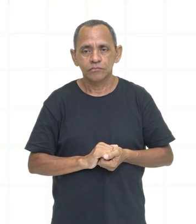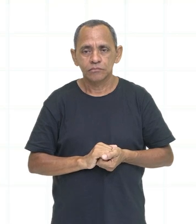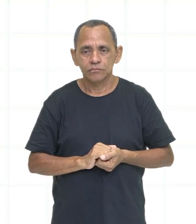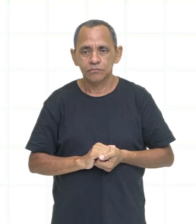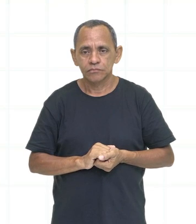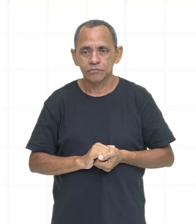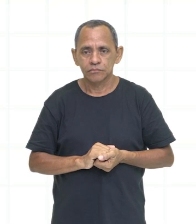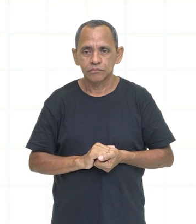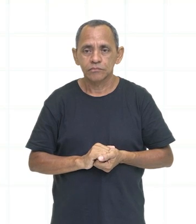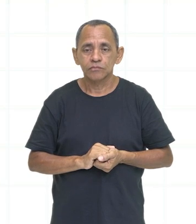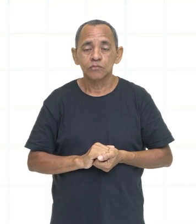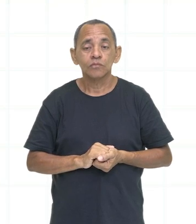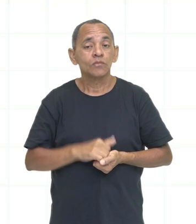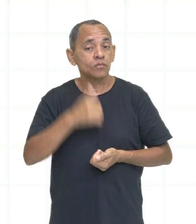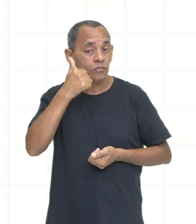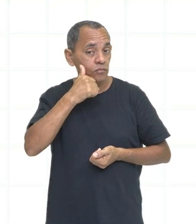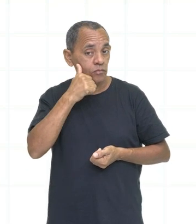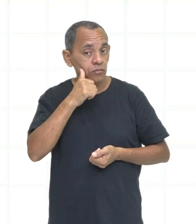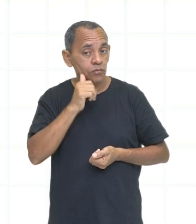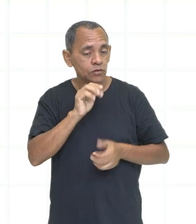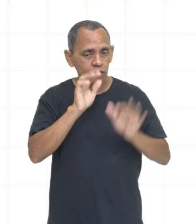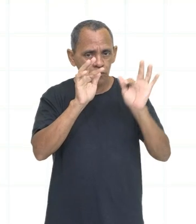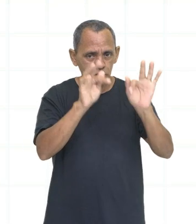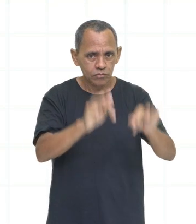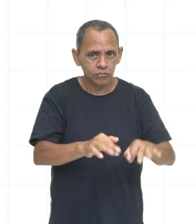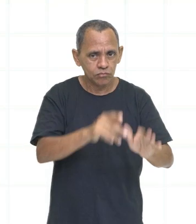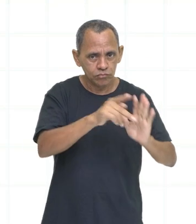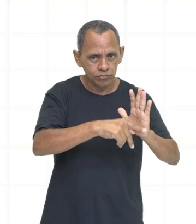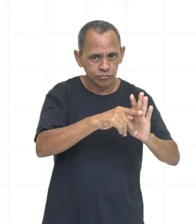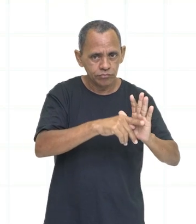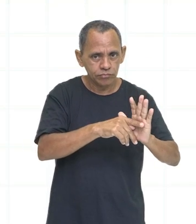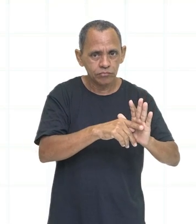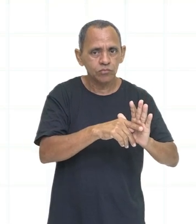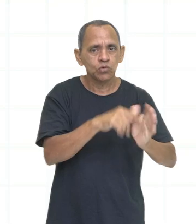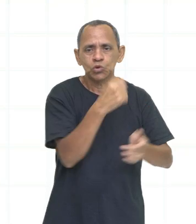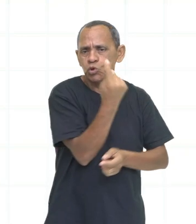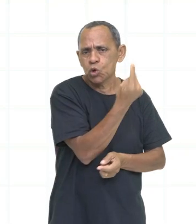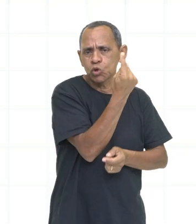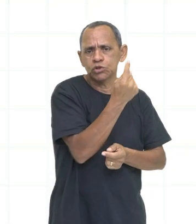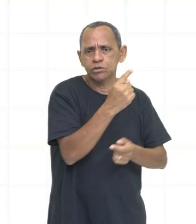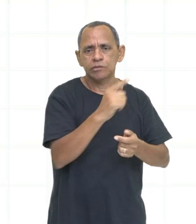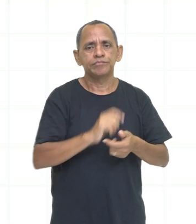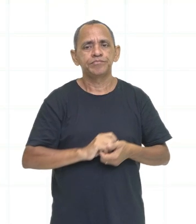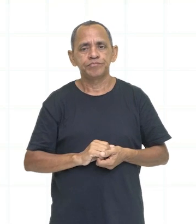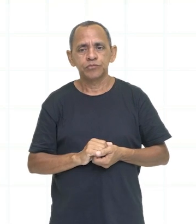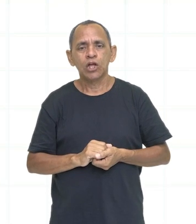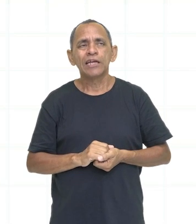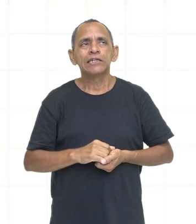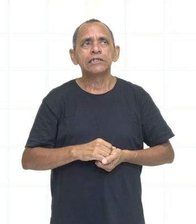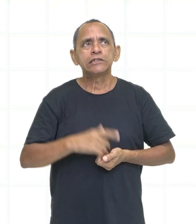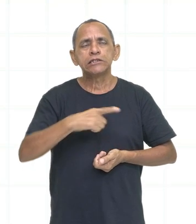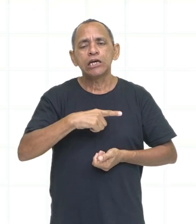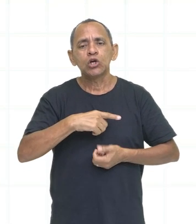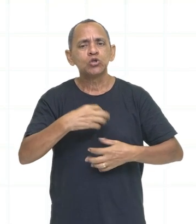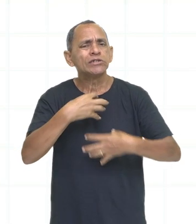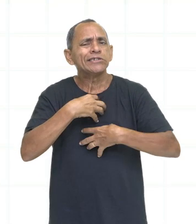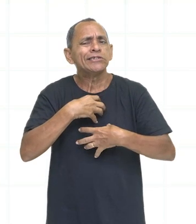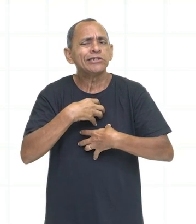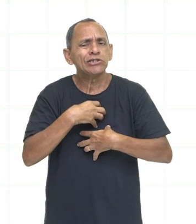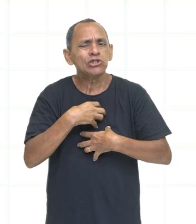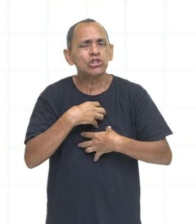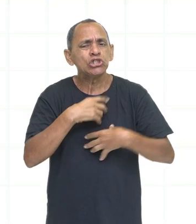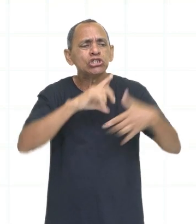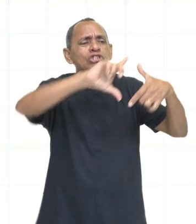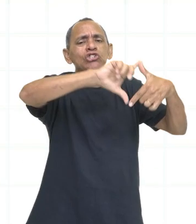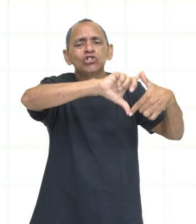Ela completou o projeto sozinha. Completamente sozinha. Outro exemplo.